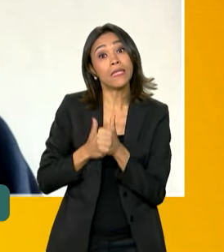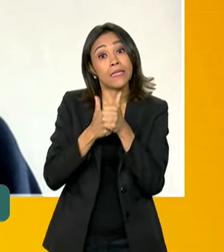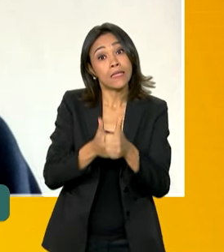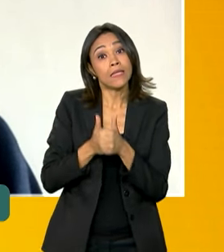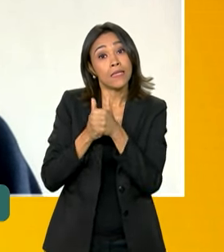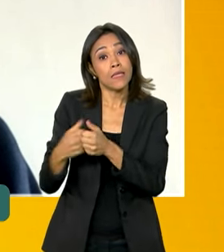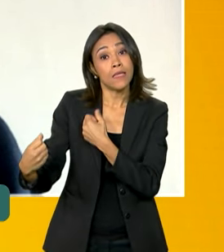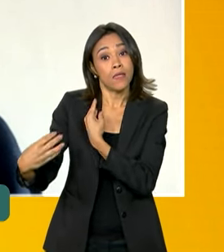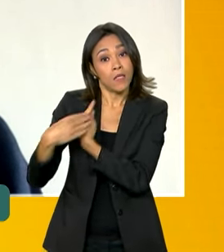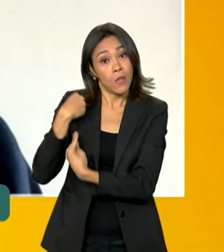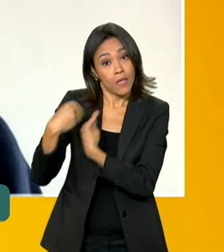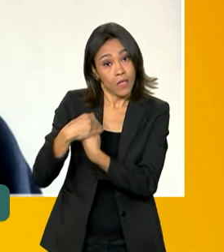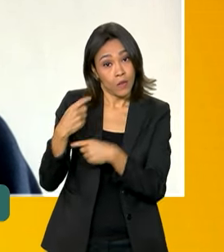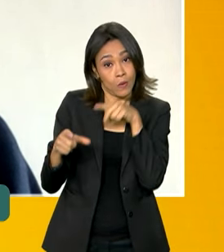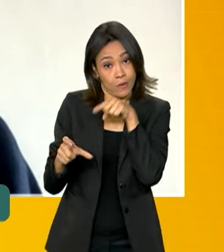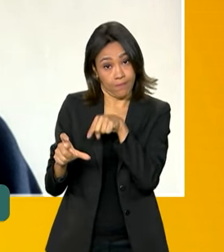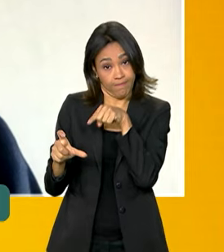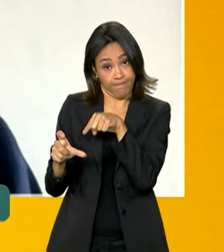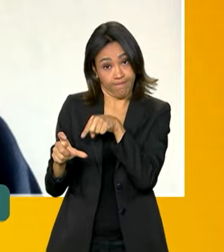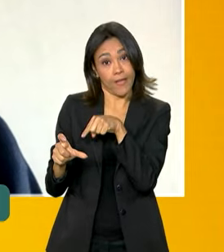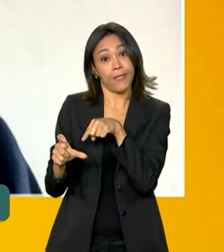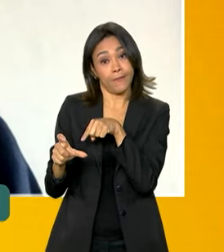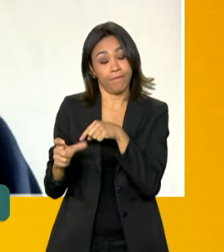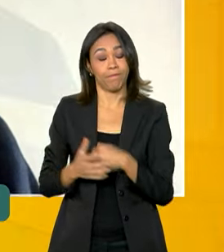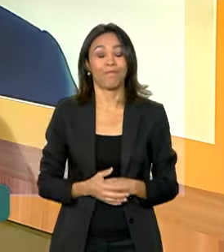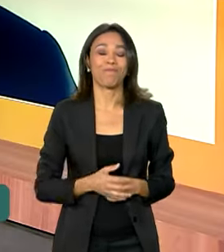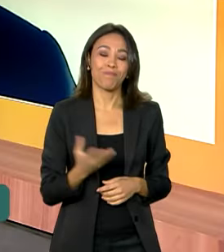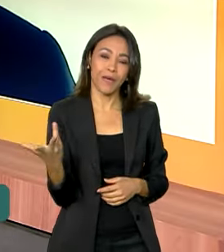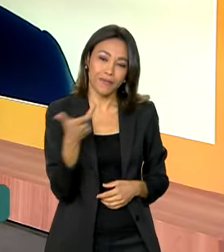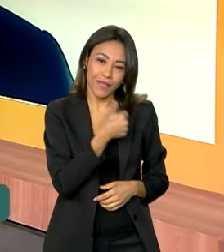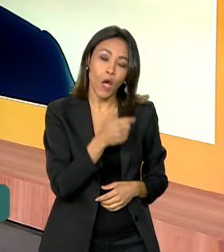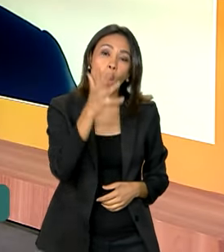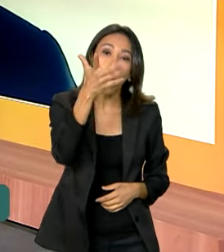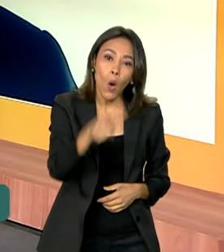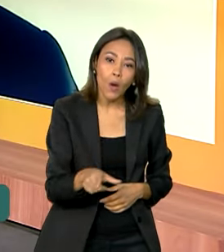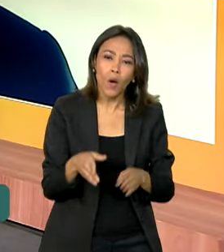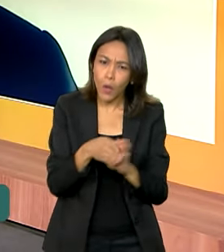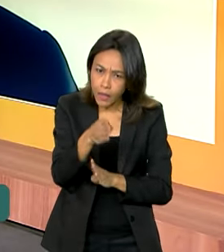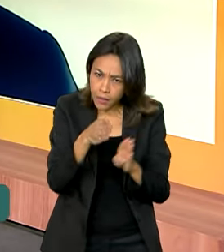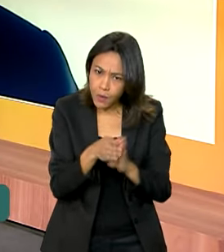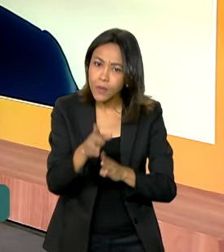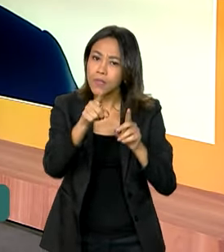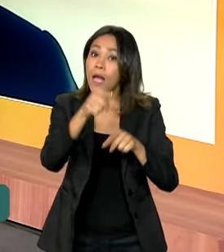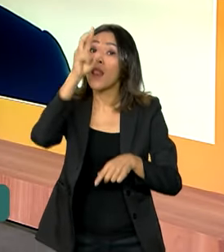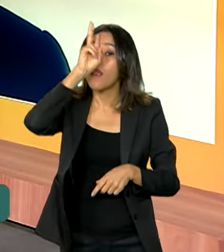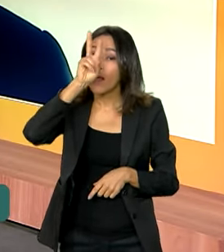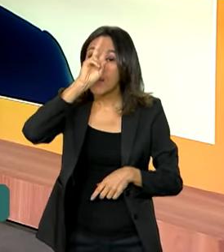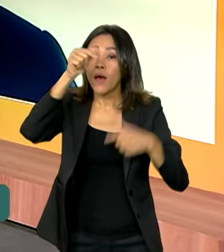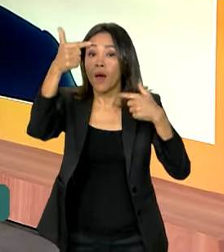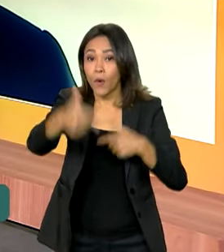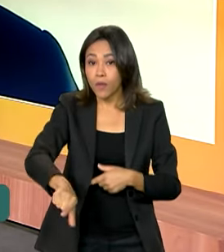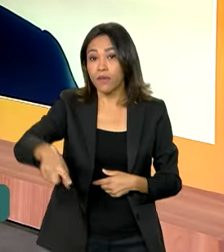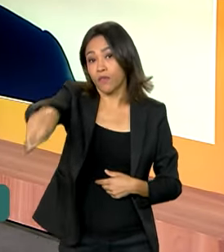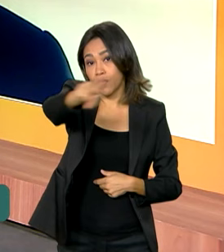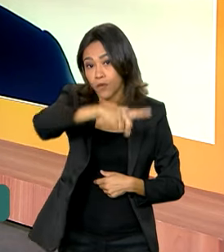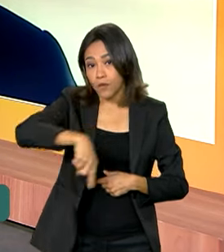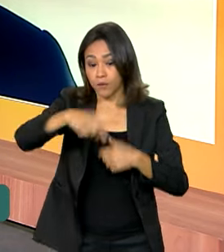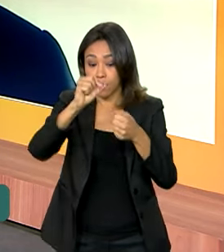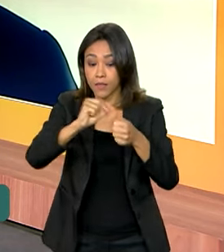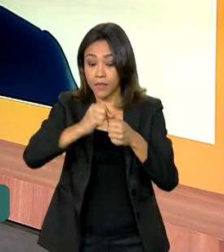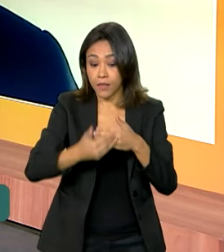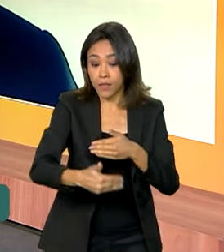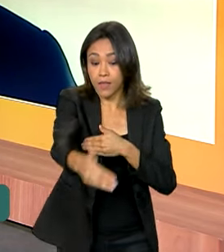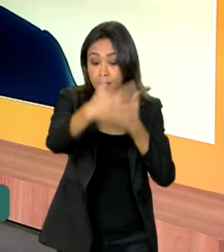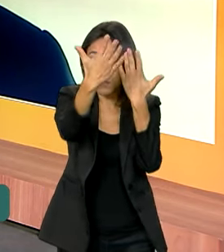que estão nesse cartão. Maravilha. Por falar em orientações, vamos relembrar os estudantes, os candidatos que vão fazer a prova, o que